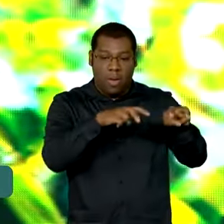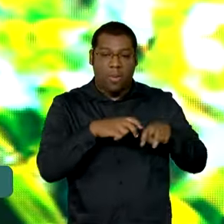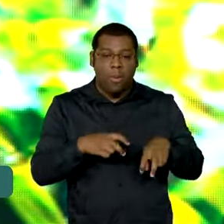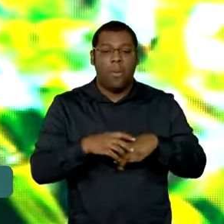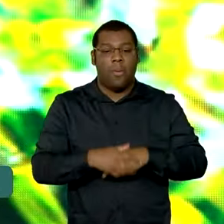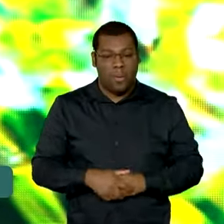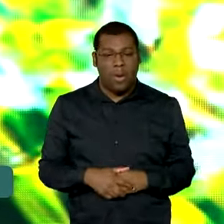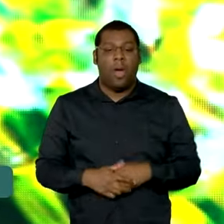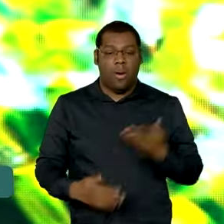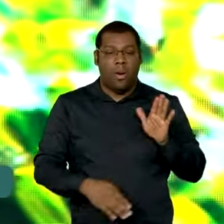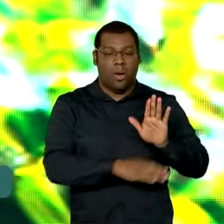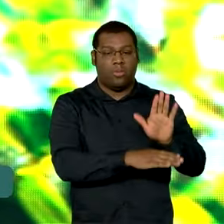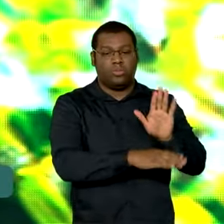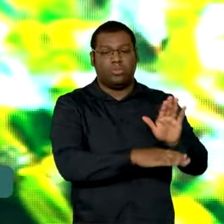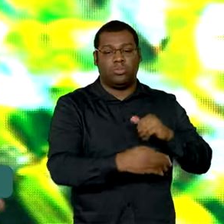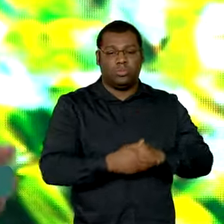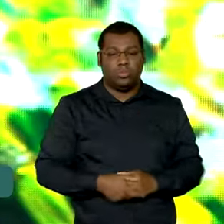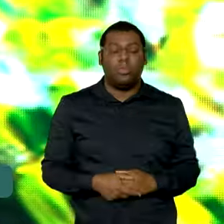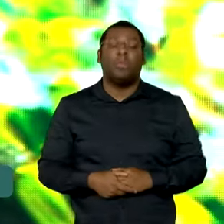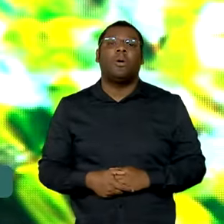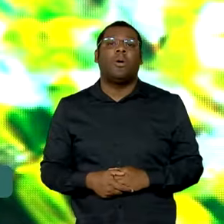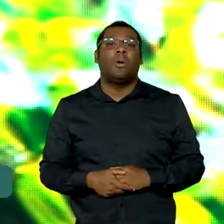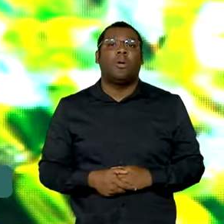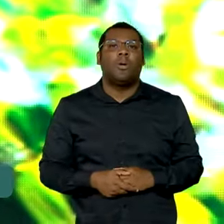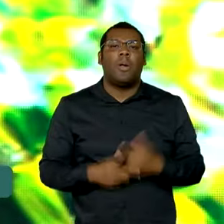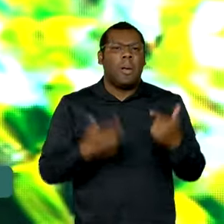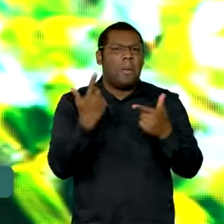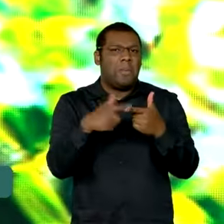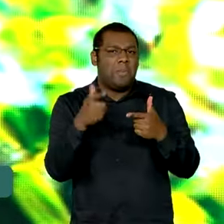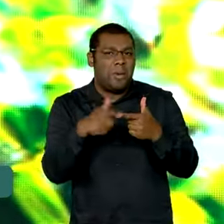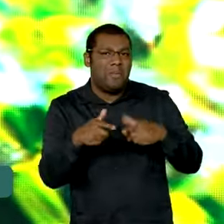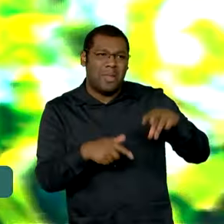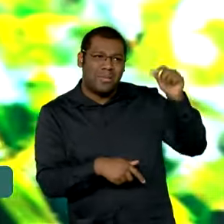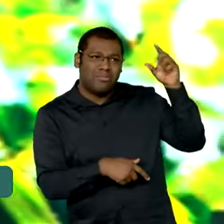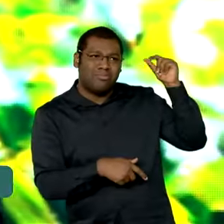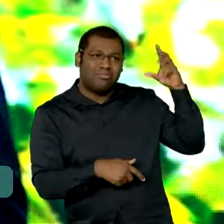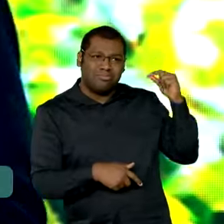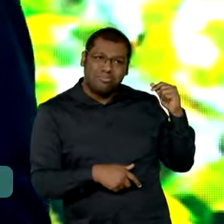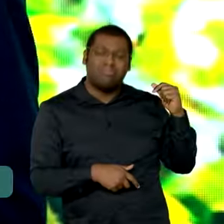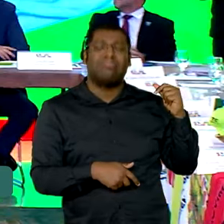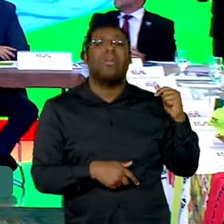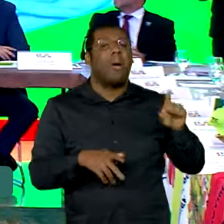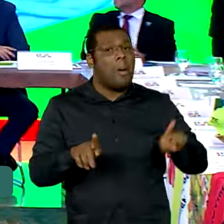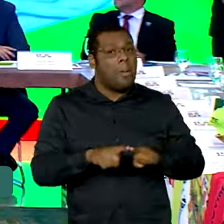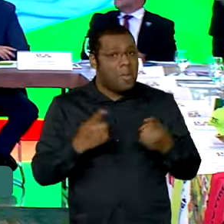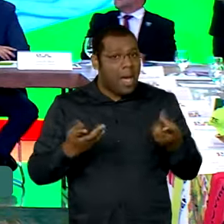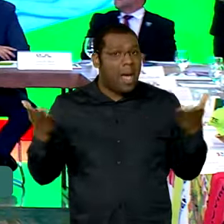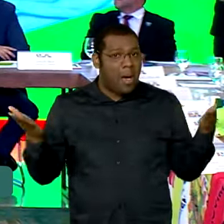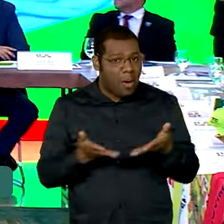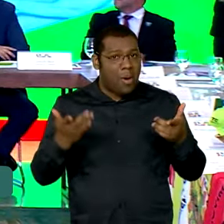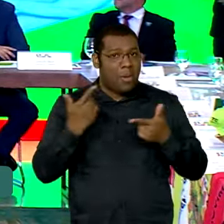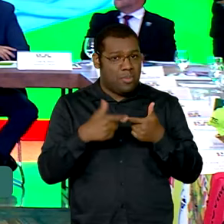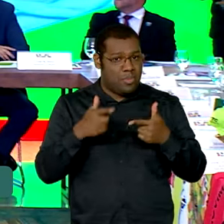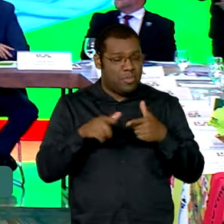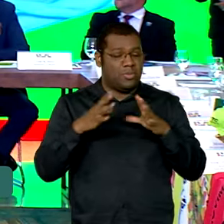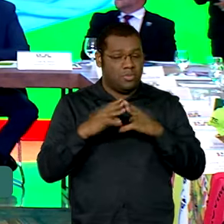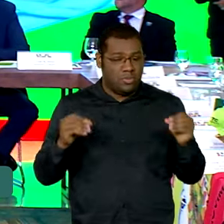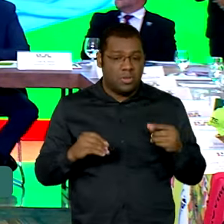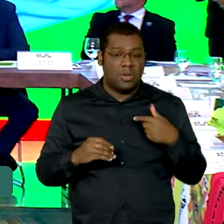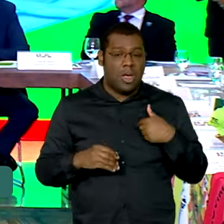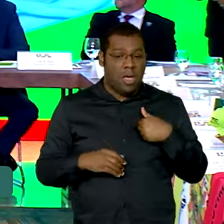nova de a gente enfrentar um velho problema. Eu pedi ao Paulo Teixeira